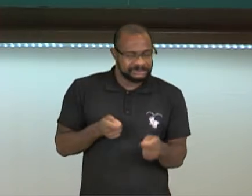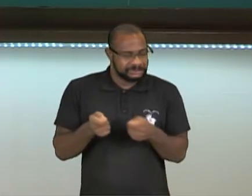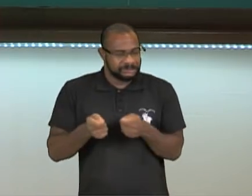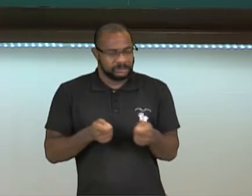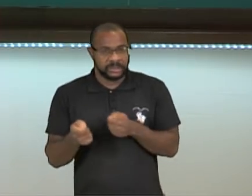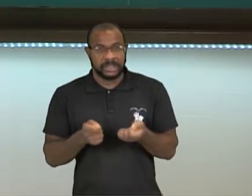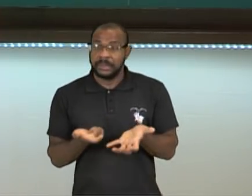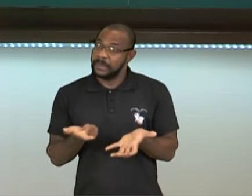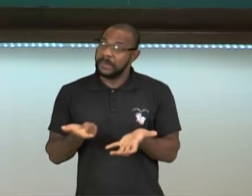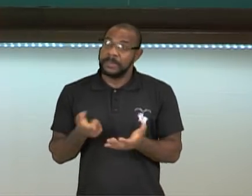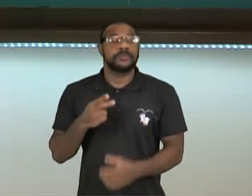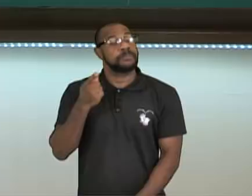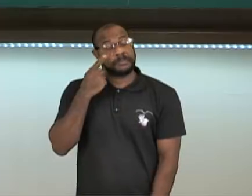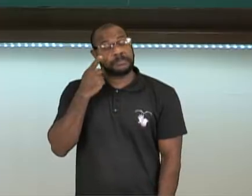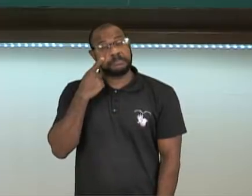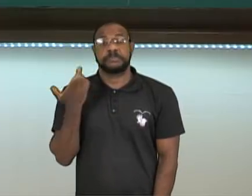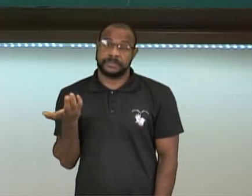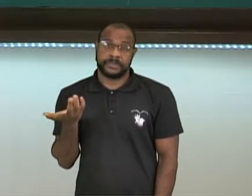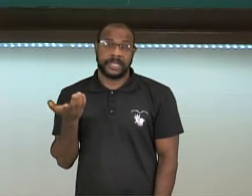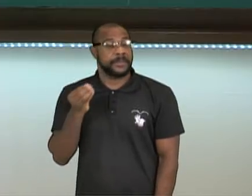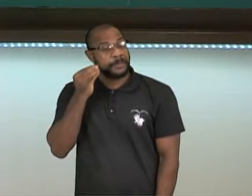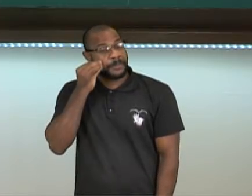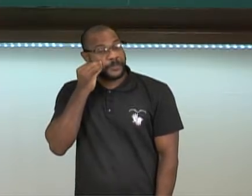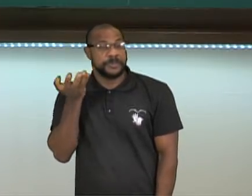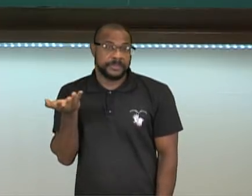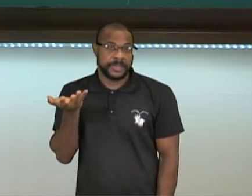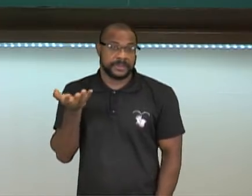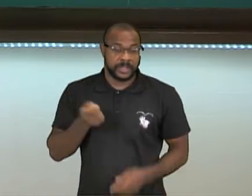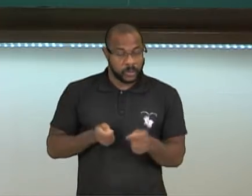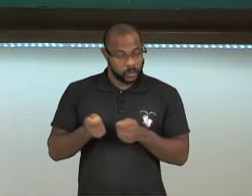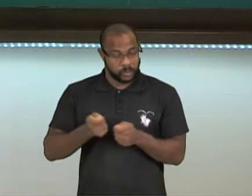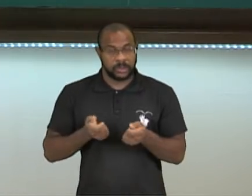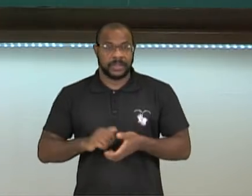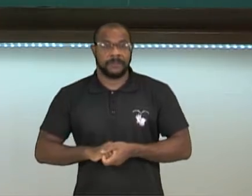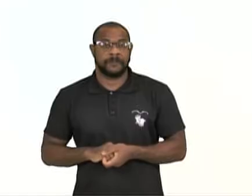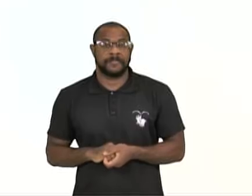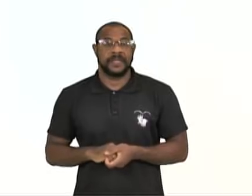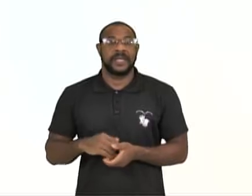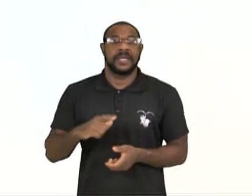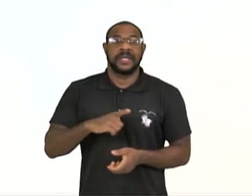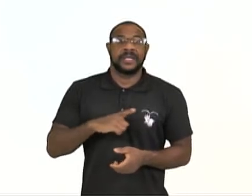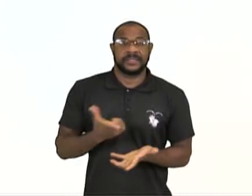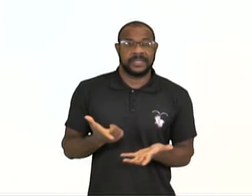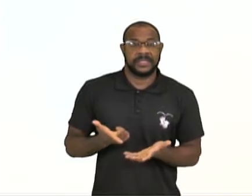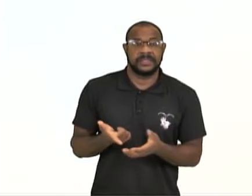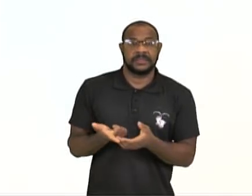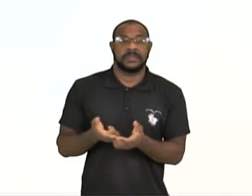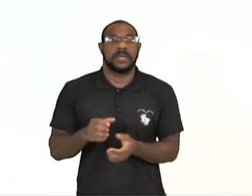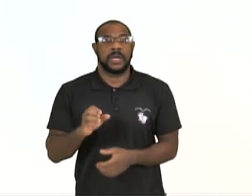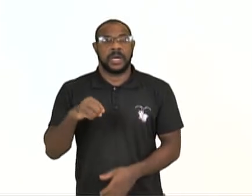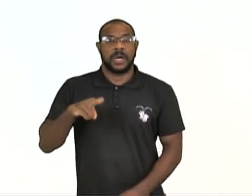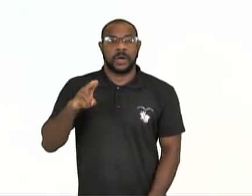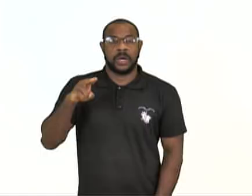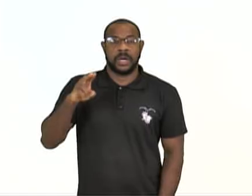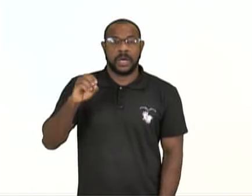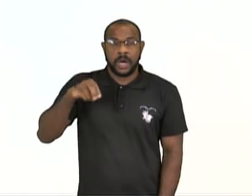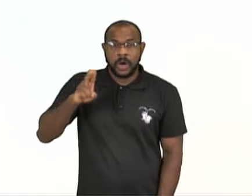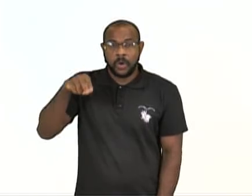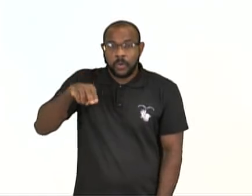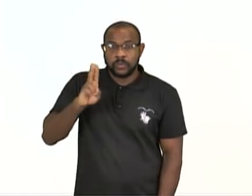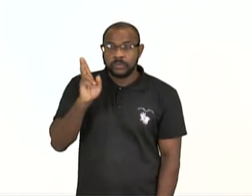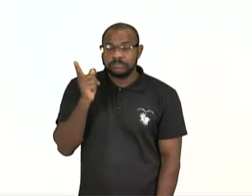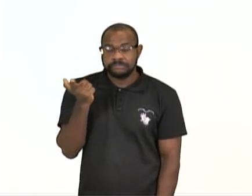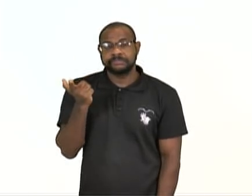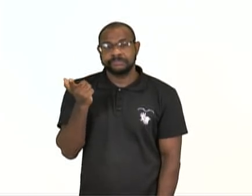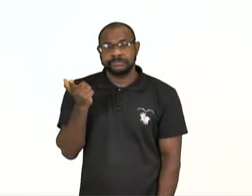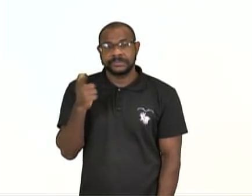ela tenta. Tá bom? Então, assim, a ONU, ela tem o exército, ali os homens, aqui os guerreiros, o capacete azul,